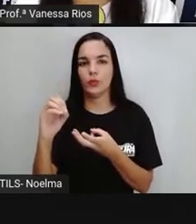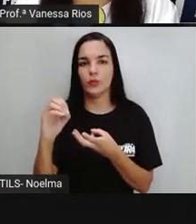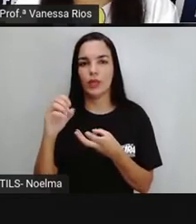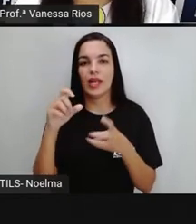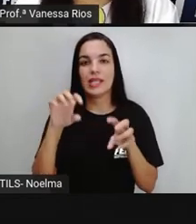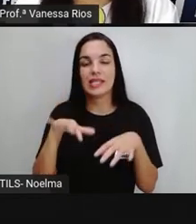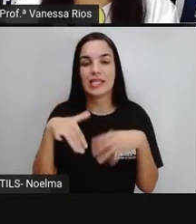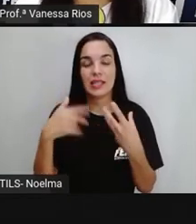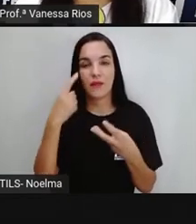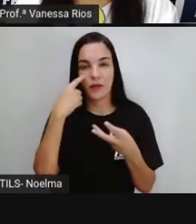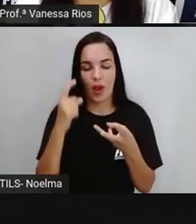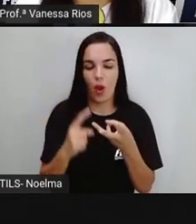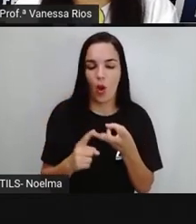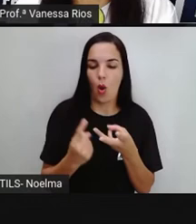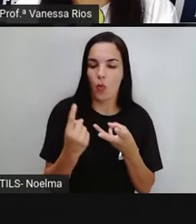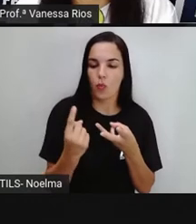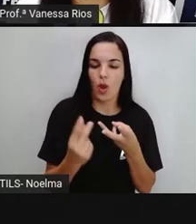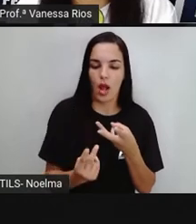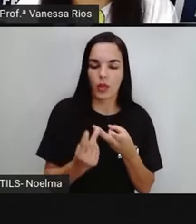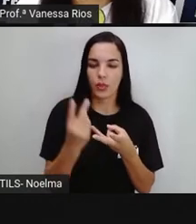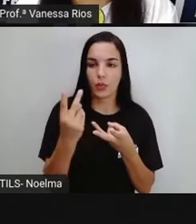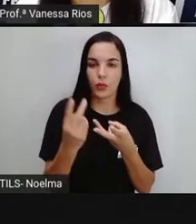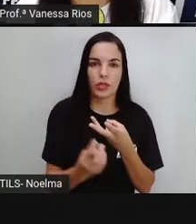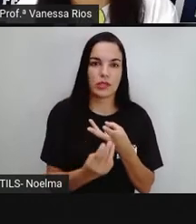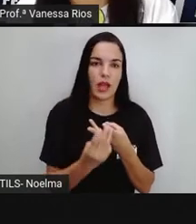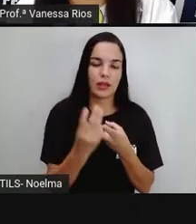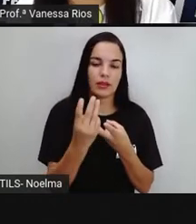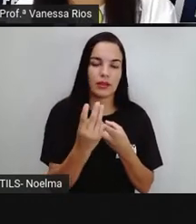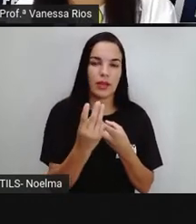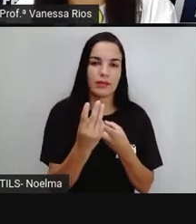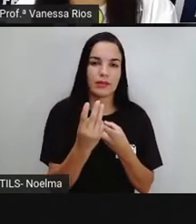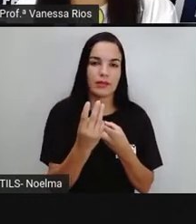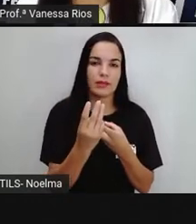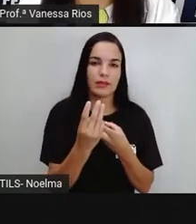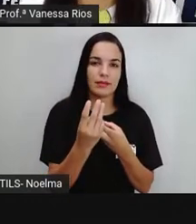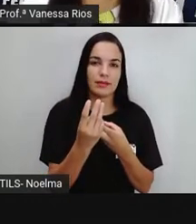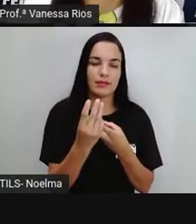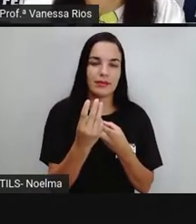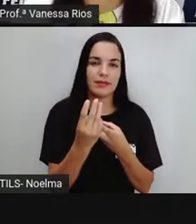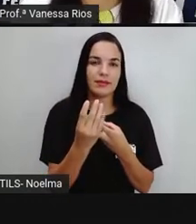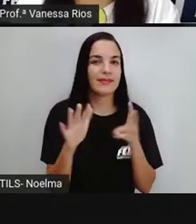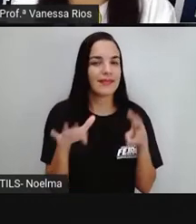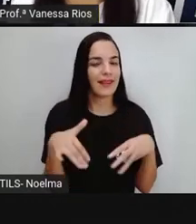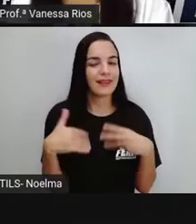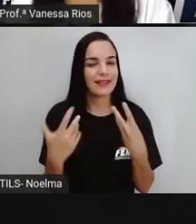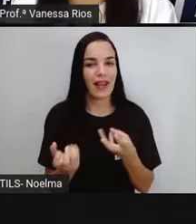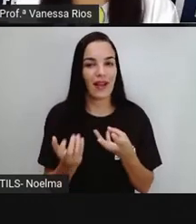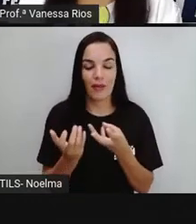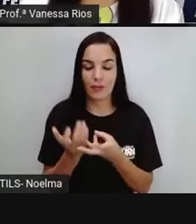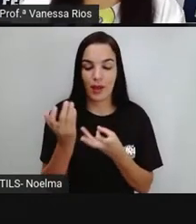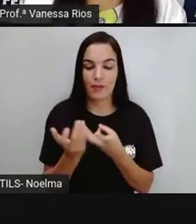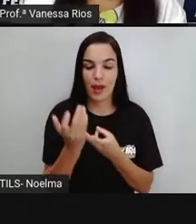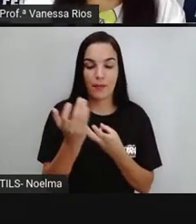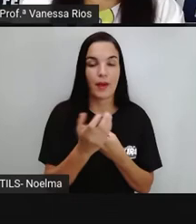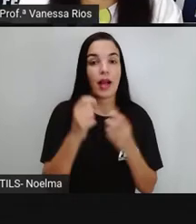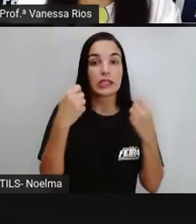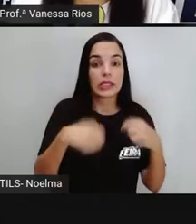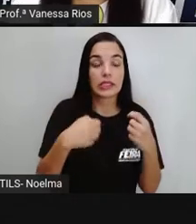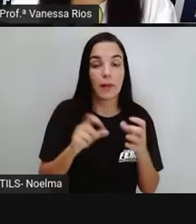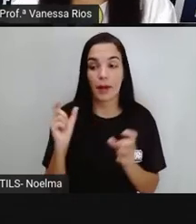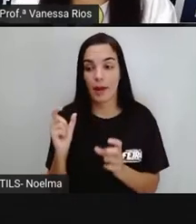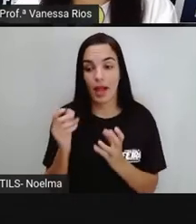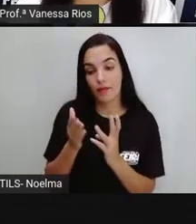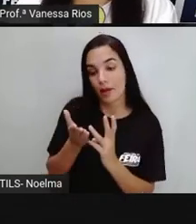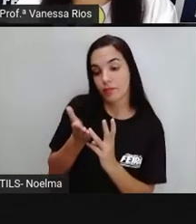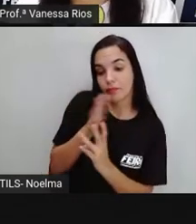localização, né, das sílabas, a gente vai perceber que contando a palavra de trás pra frente, nós